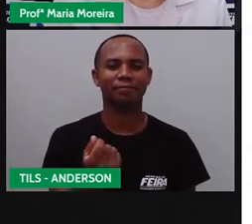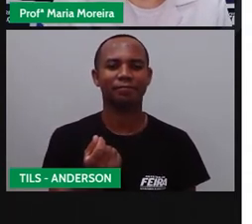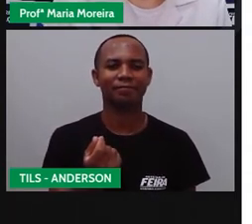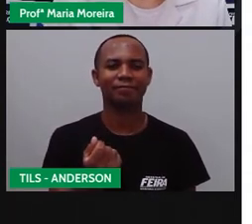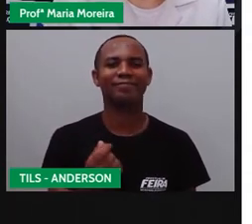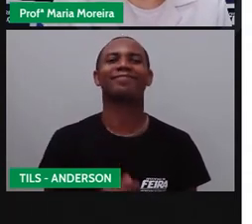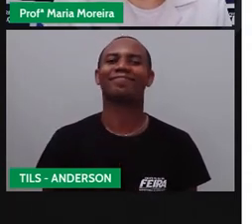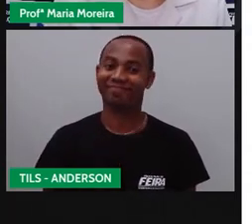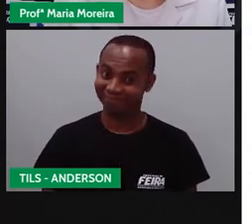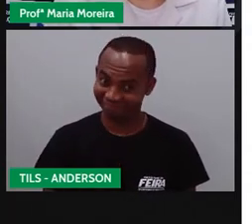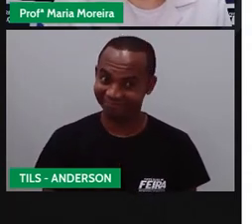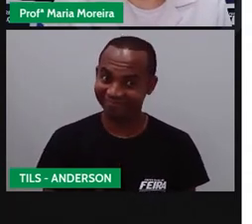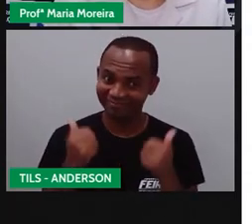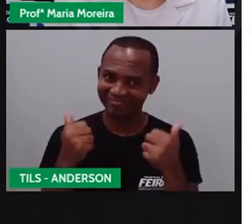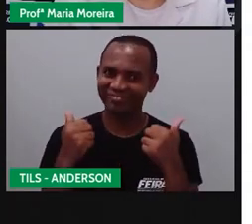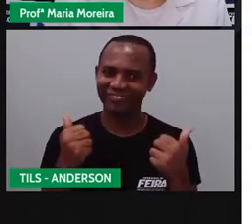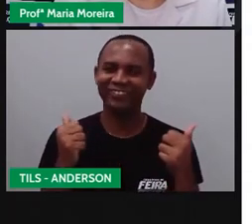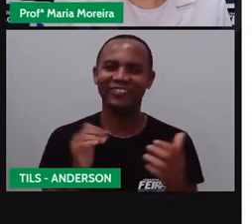Dinheiro.